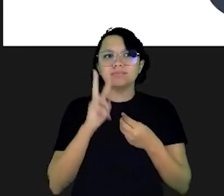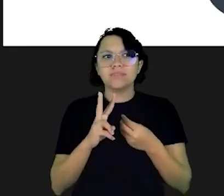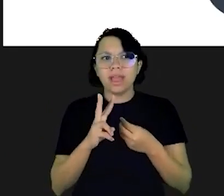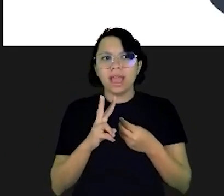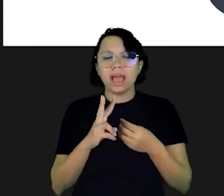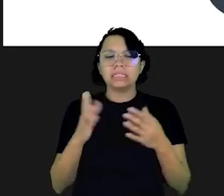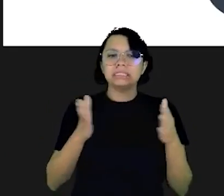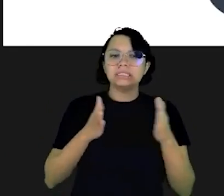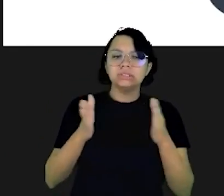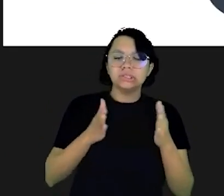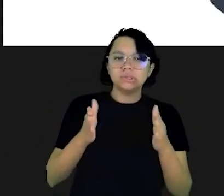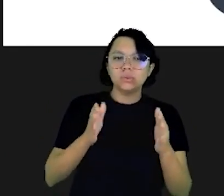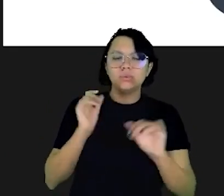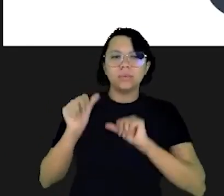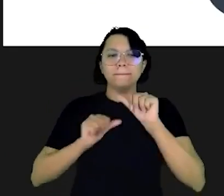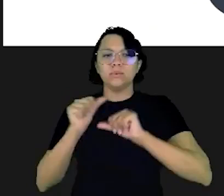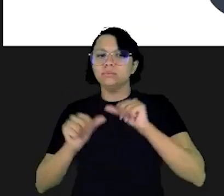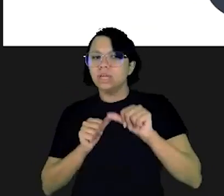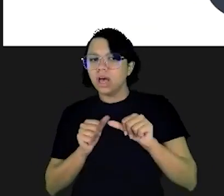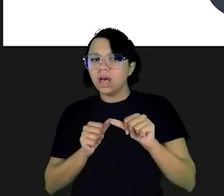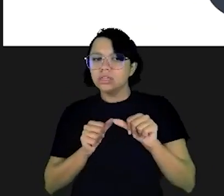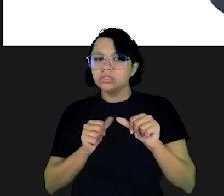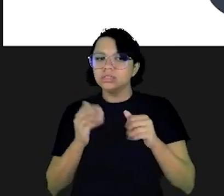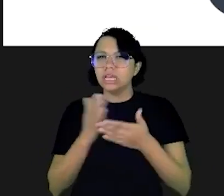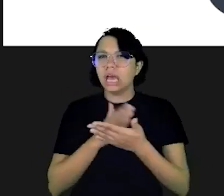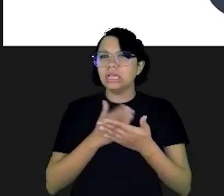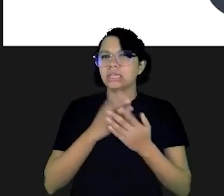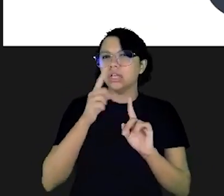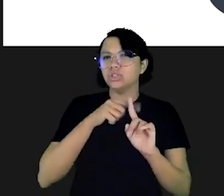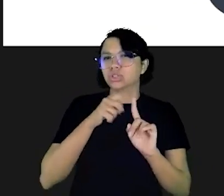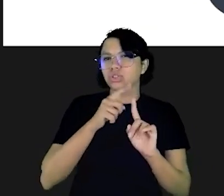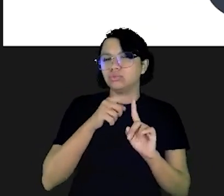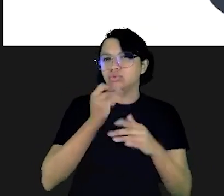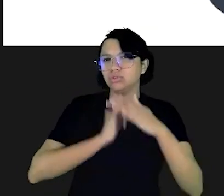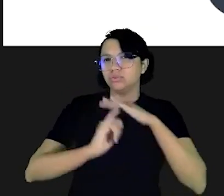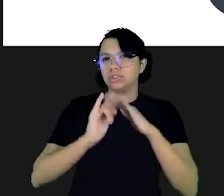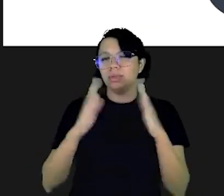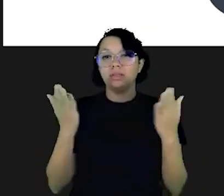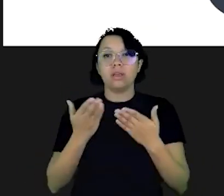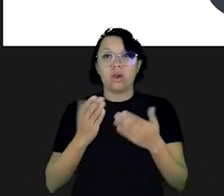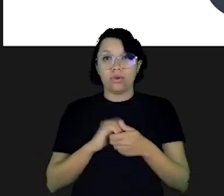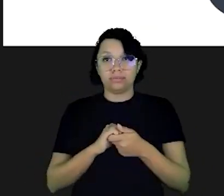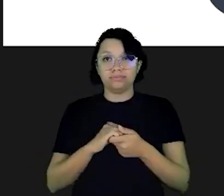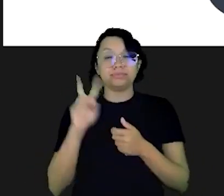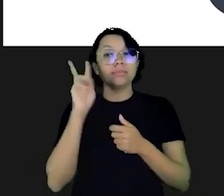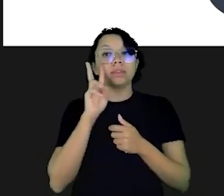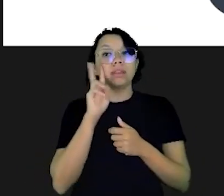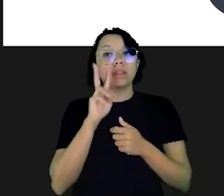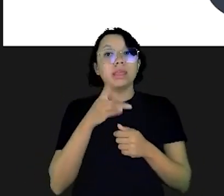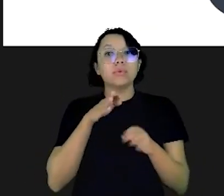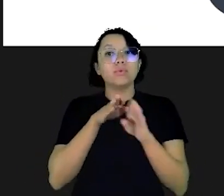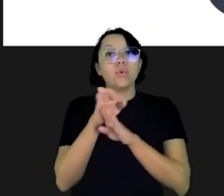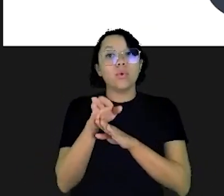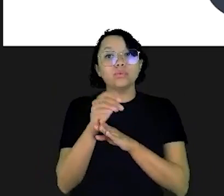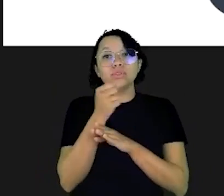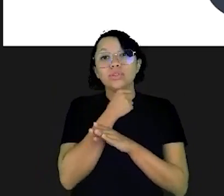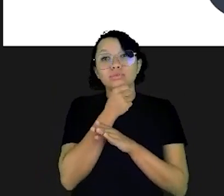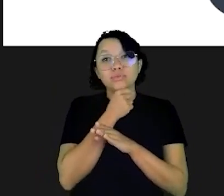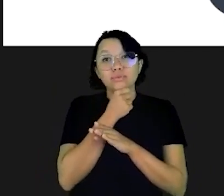estômago pra lidar com as flutuações das variações de certos tipos de investimentos. Agora,